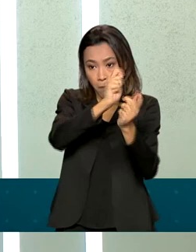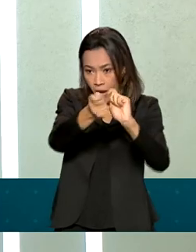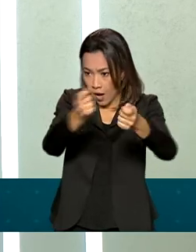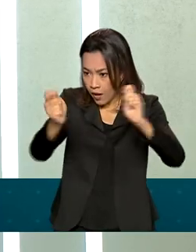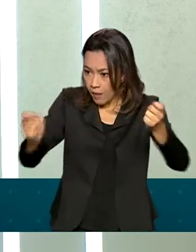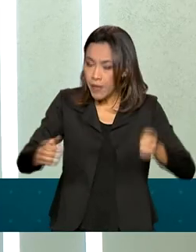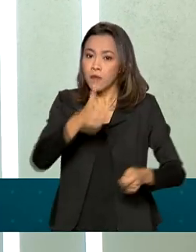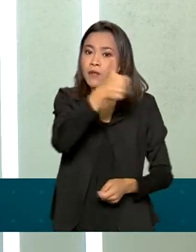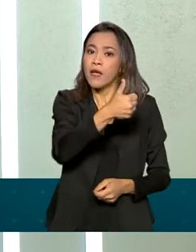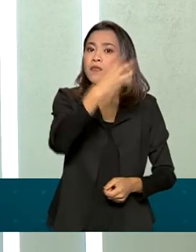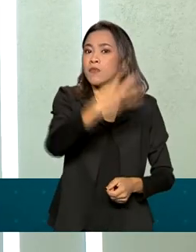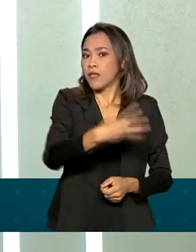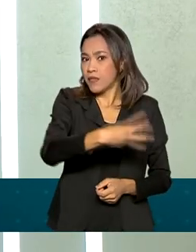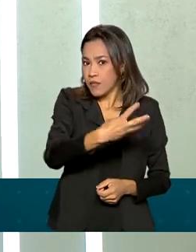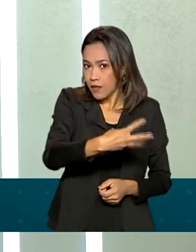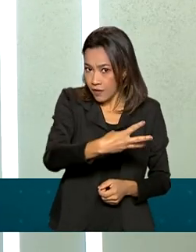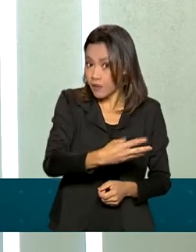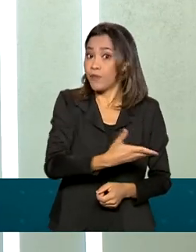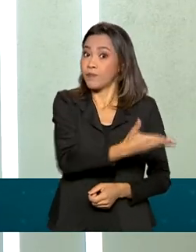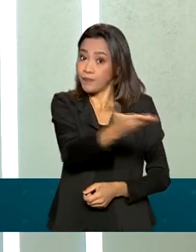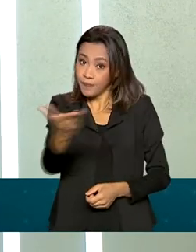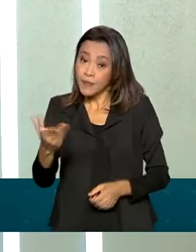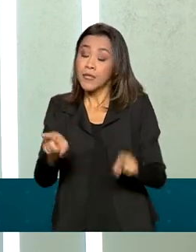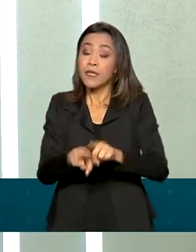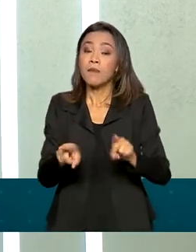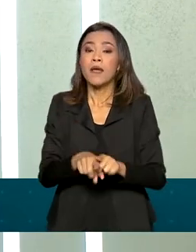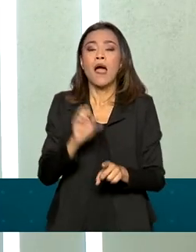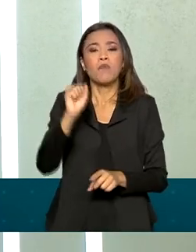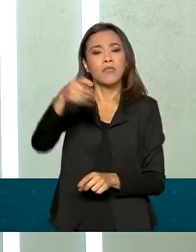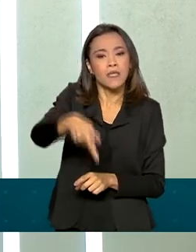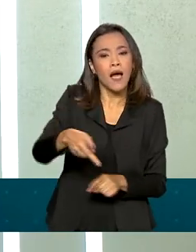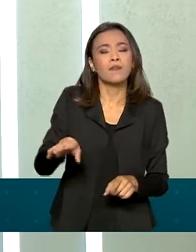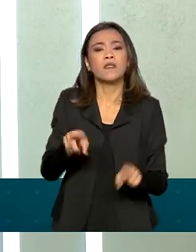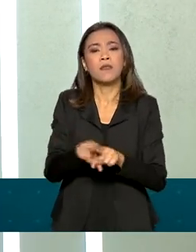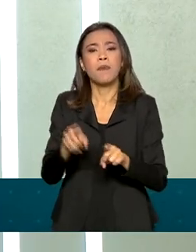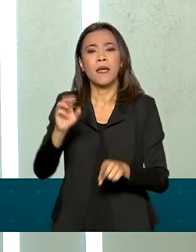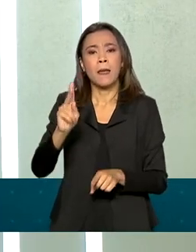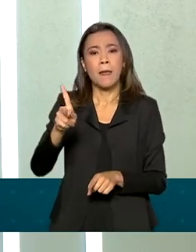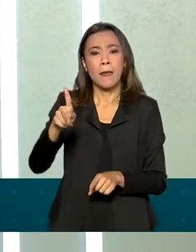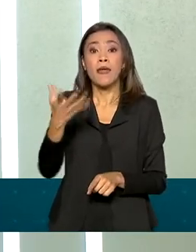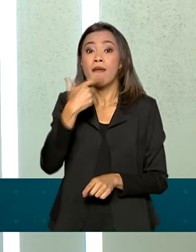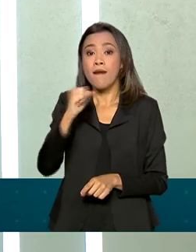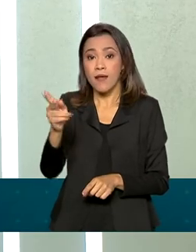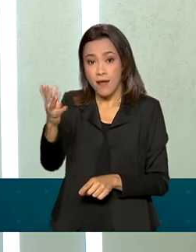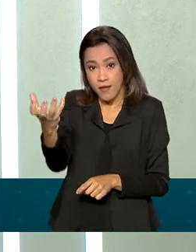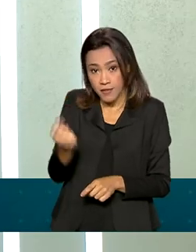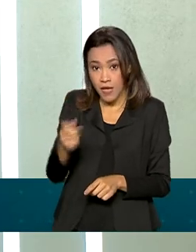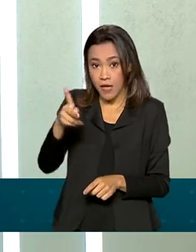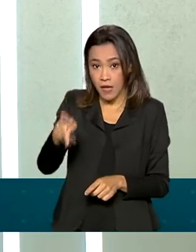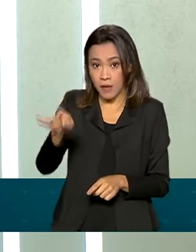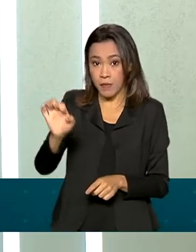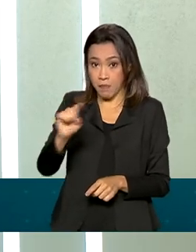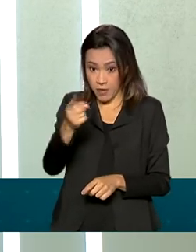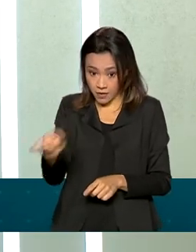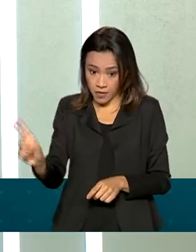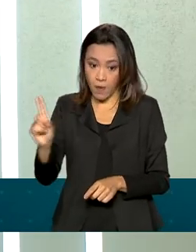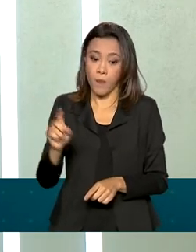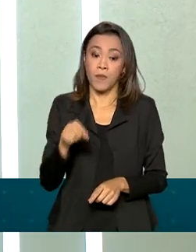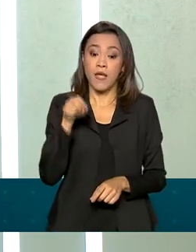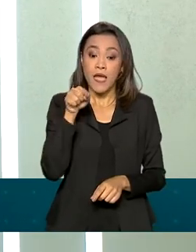aposentados e pensionistas no valor estimado em 25,3 bilhões de reais. Esse valor vai